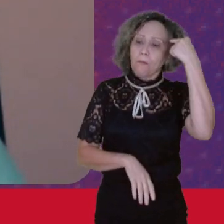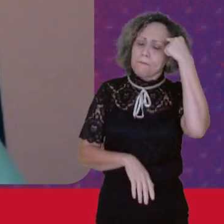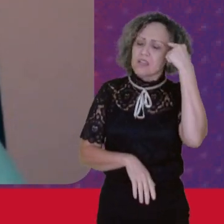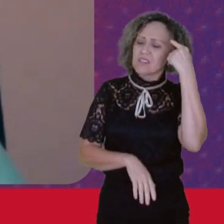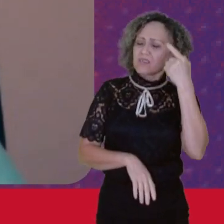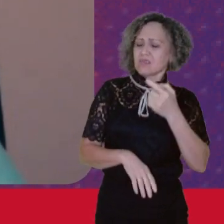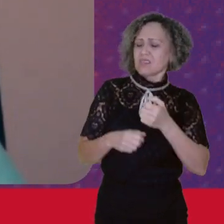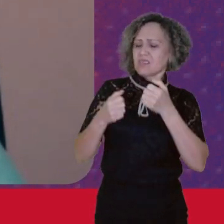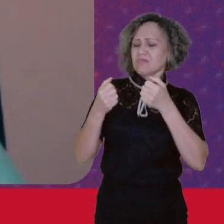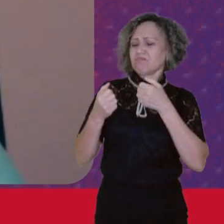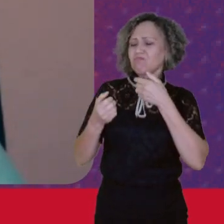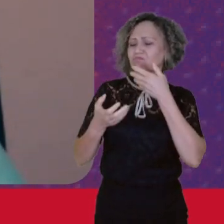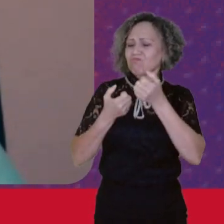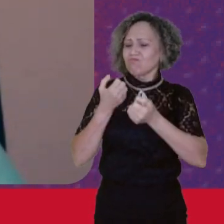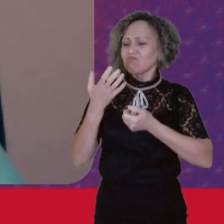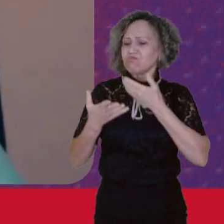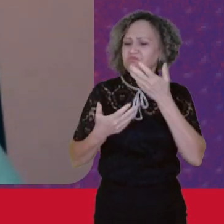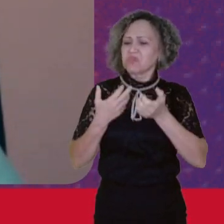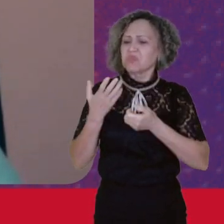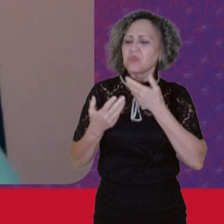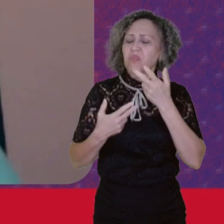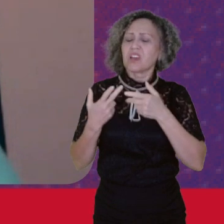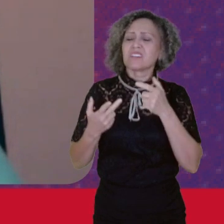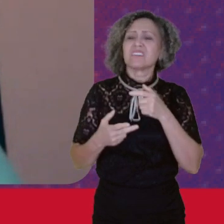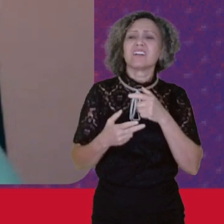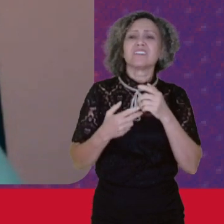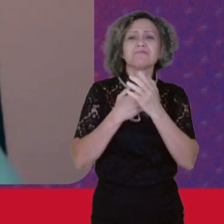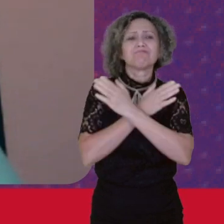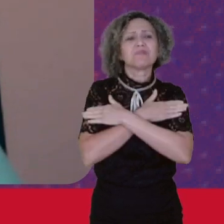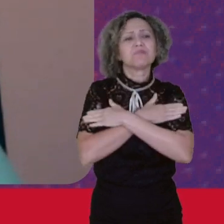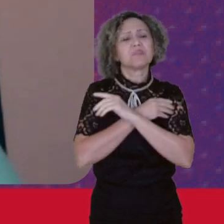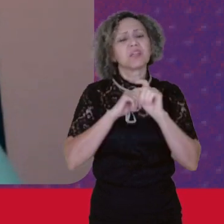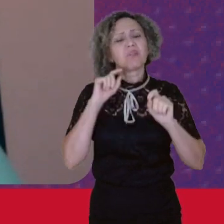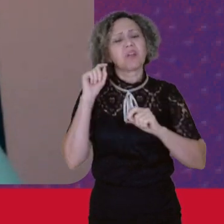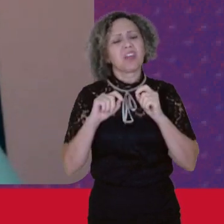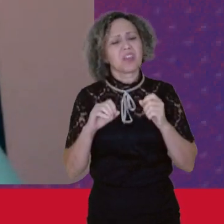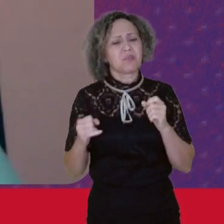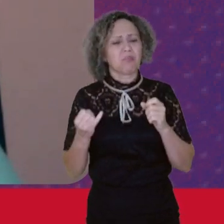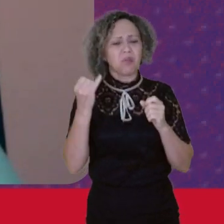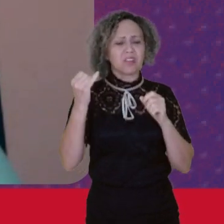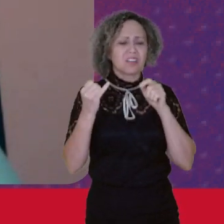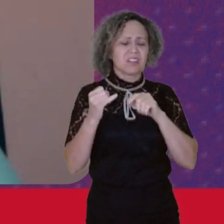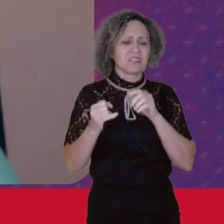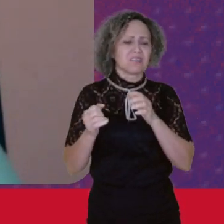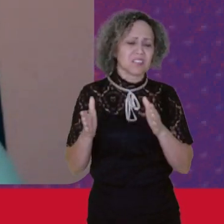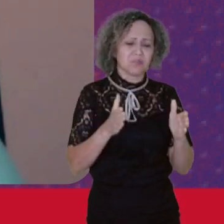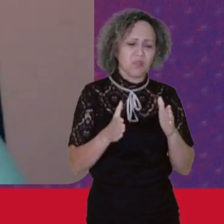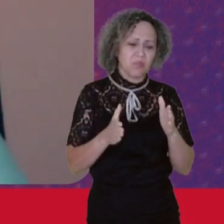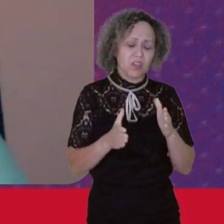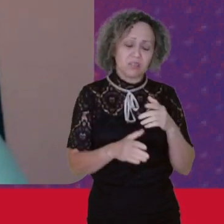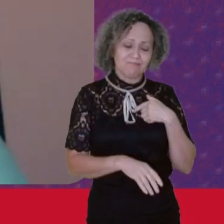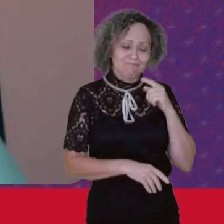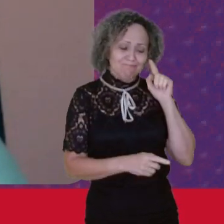É algo Muito importante Nesse momento Levando em consideração A vida das mulheres